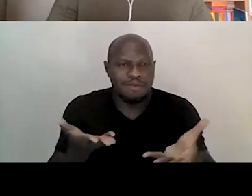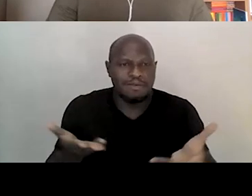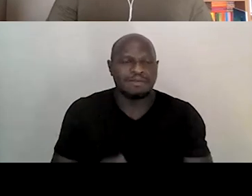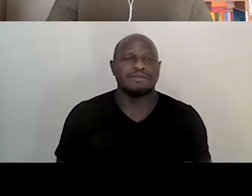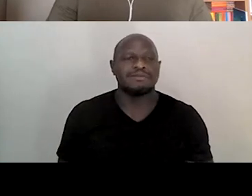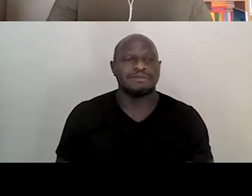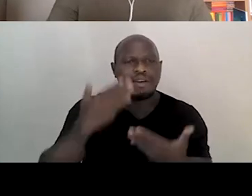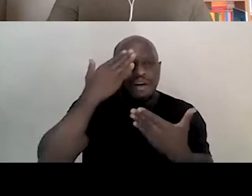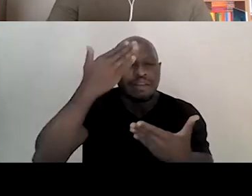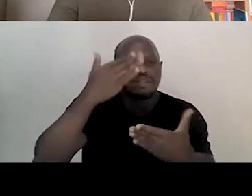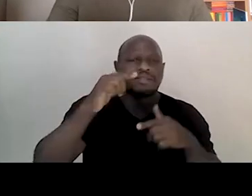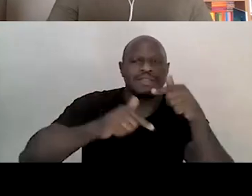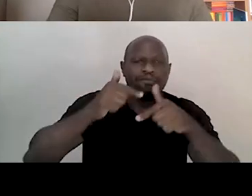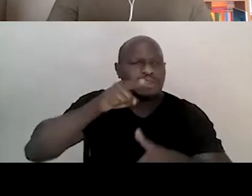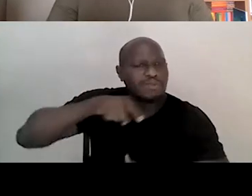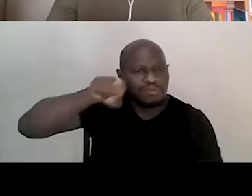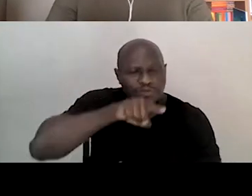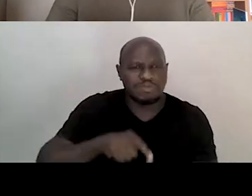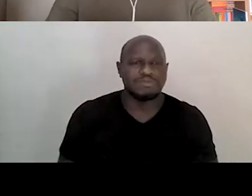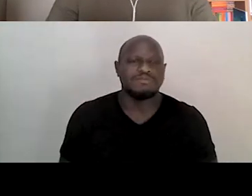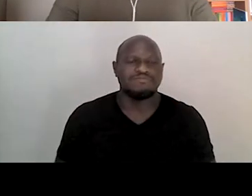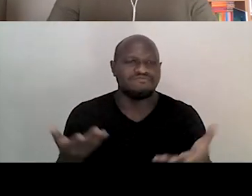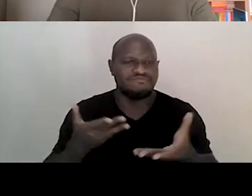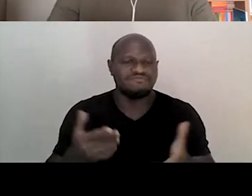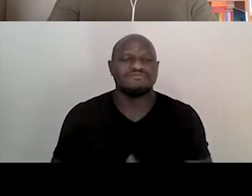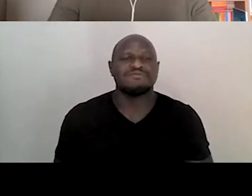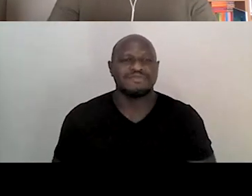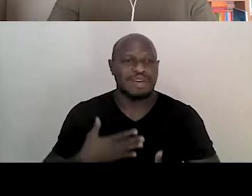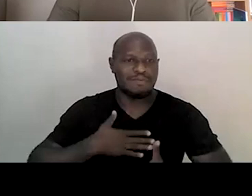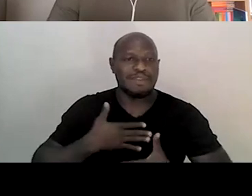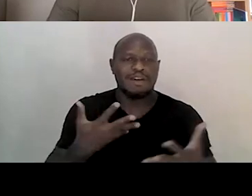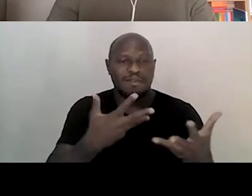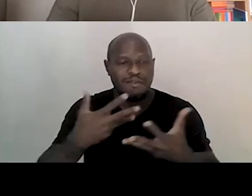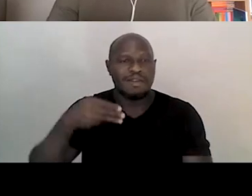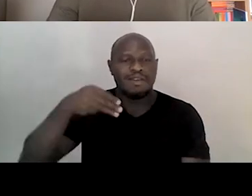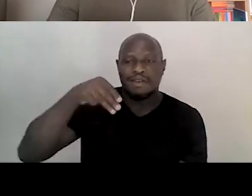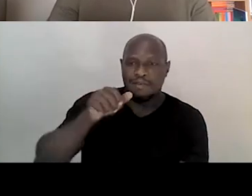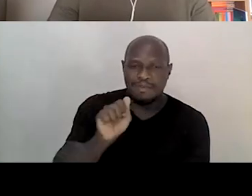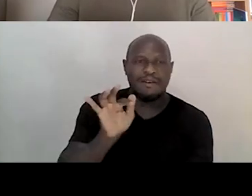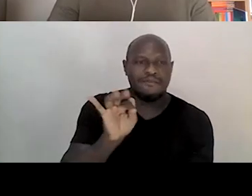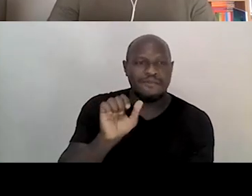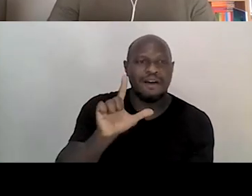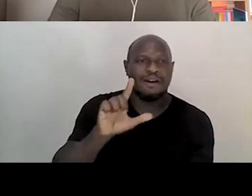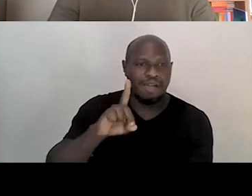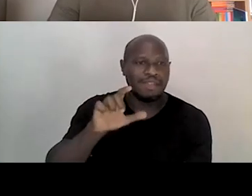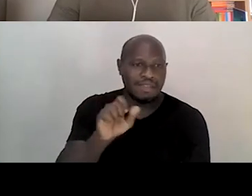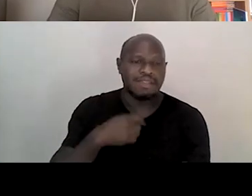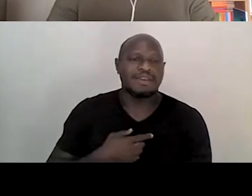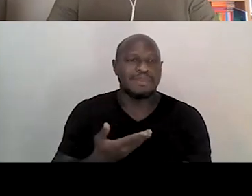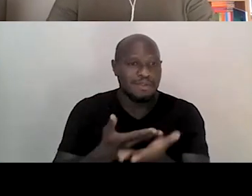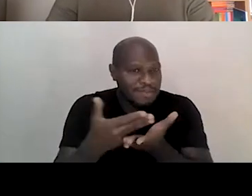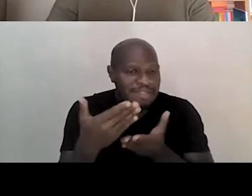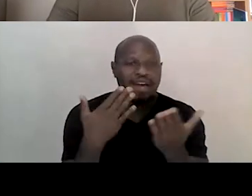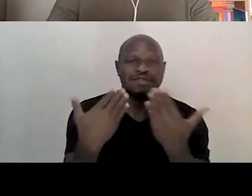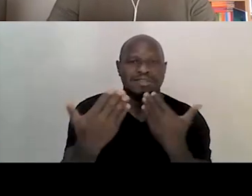E agradeço o trabalho de todos vocês. Agora, tenho o prazer de convidar uma salda pequenina para dar início a esse diálogo e